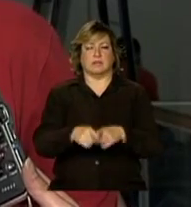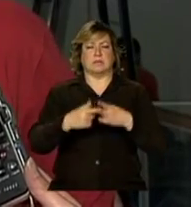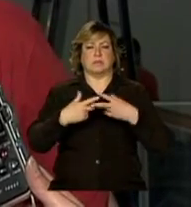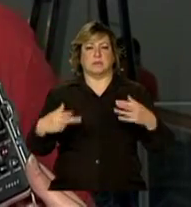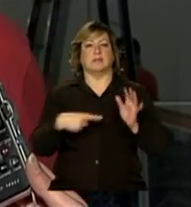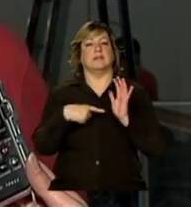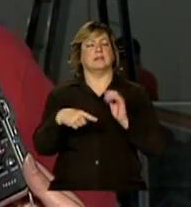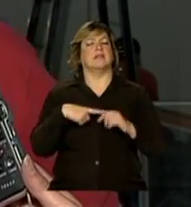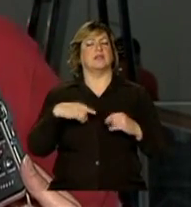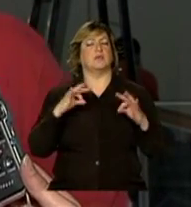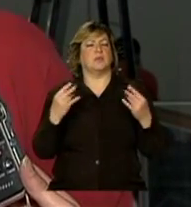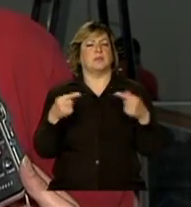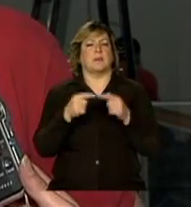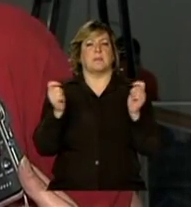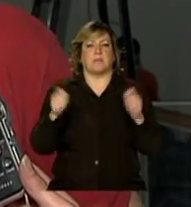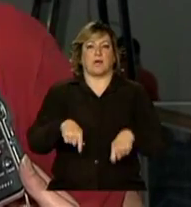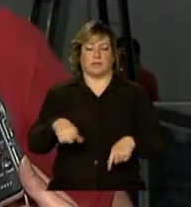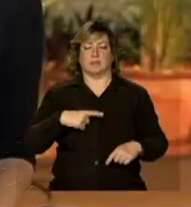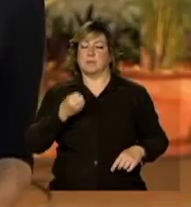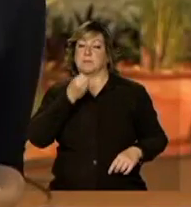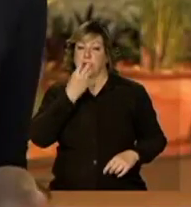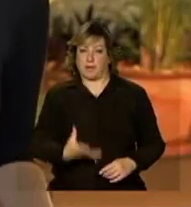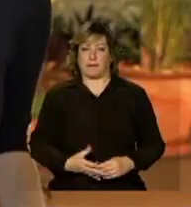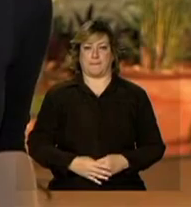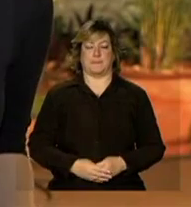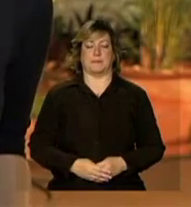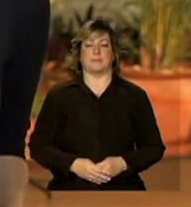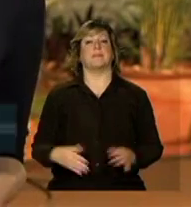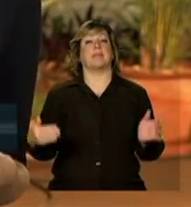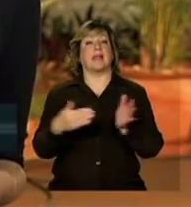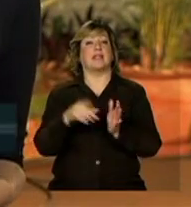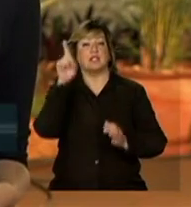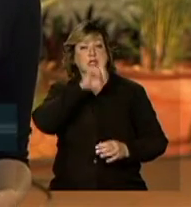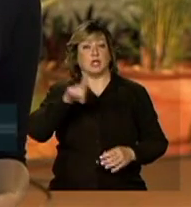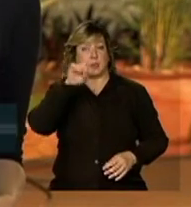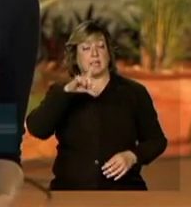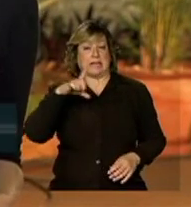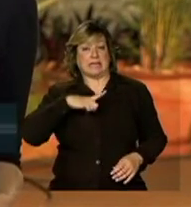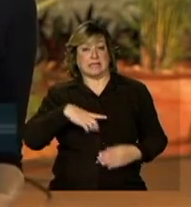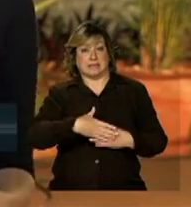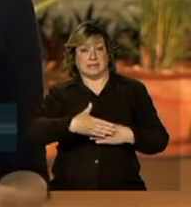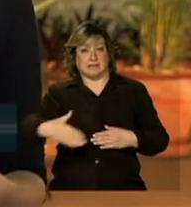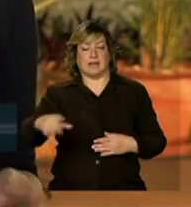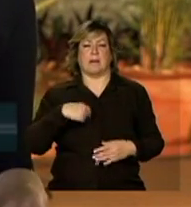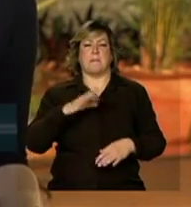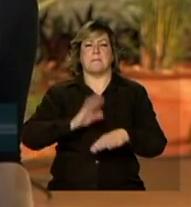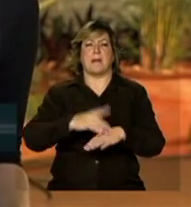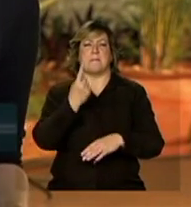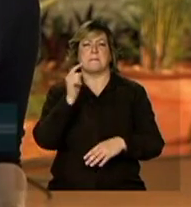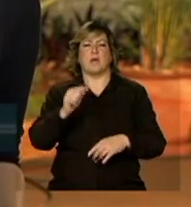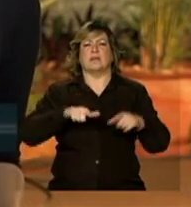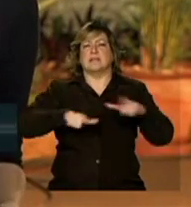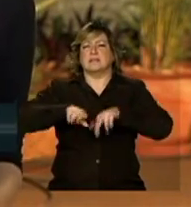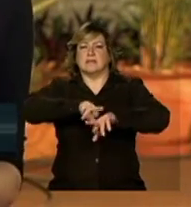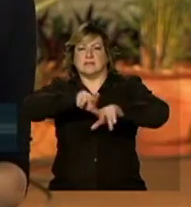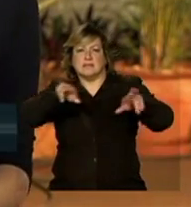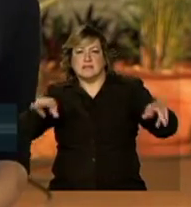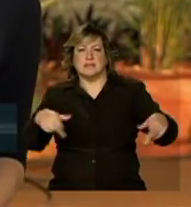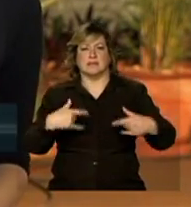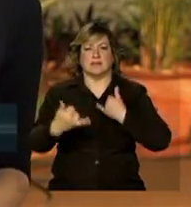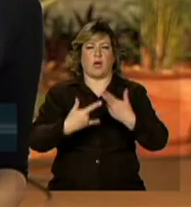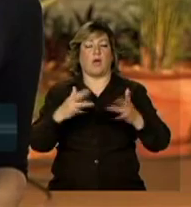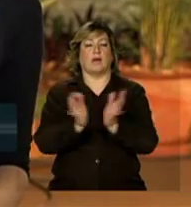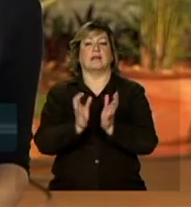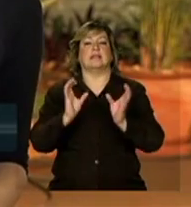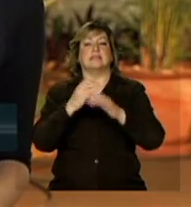astronômico. Eu acho que tem tudo para ser um sucesso. Até domingo estão previstas para acontecer aqui mais de mil atividades ligadas à